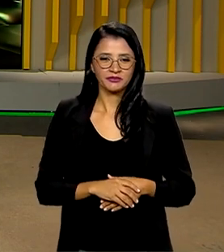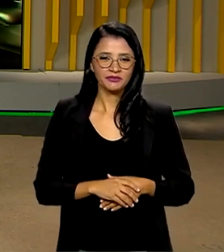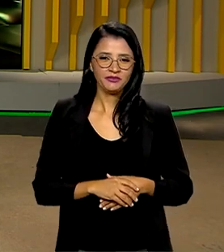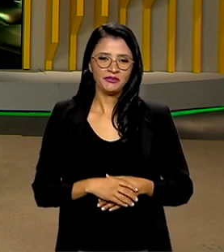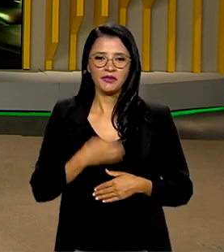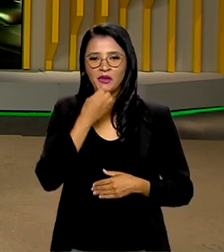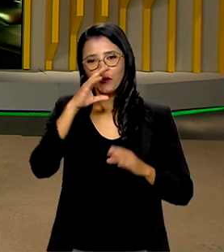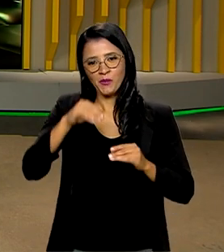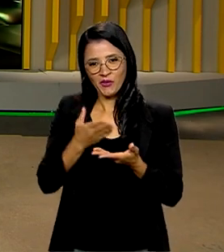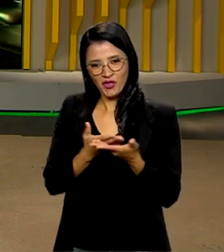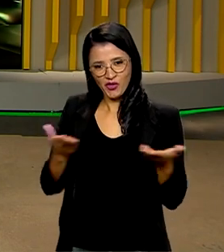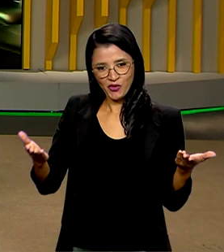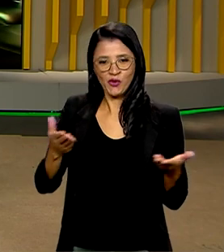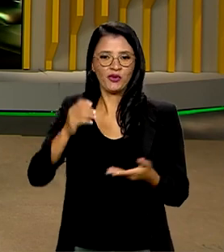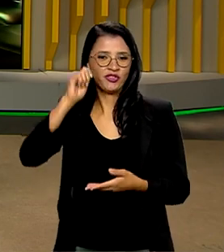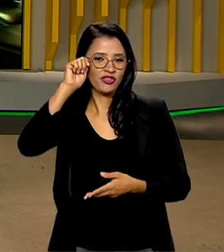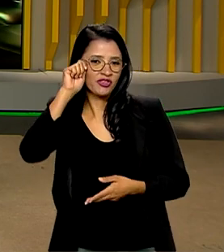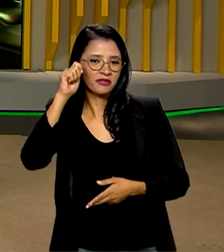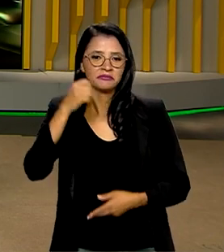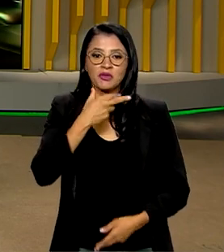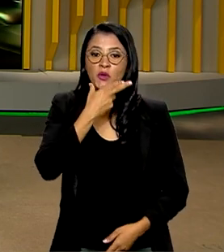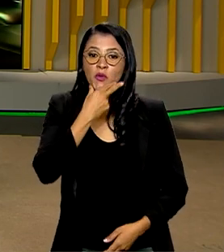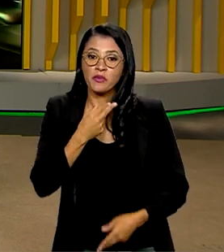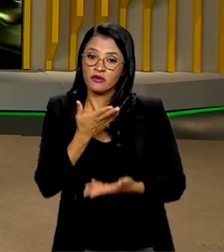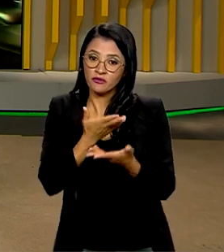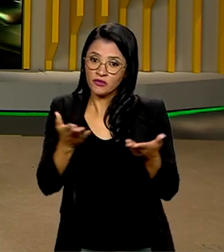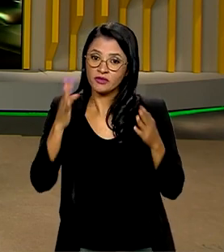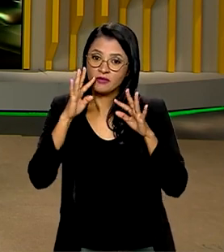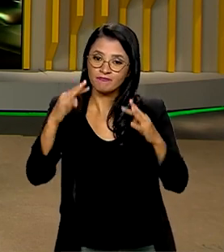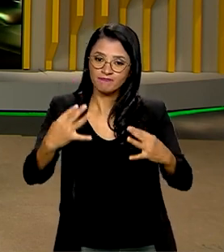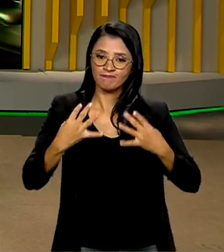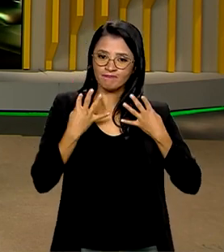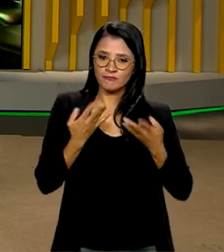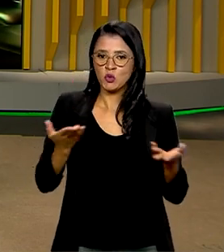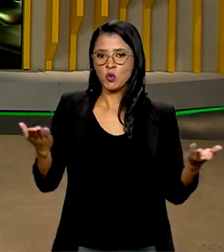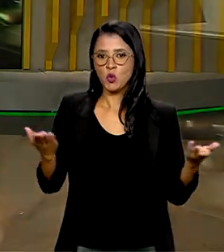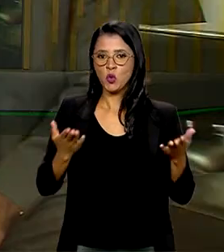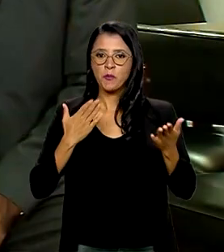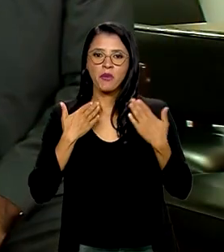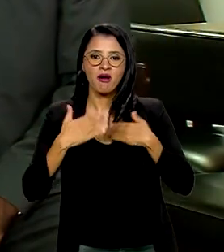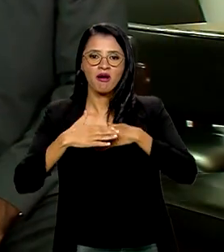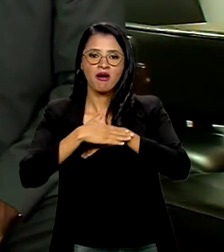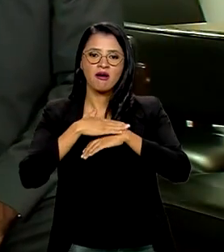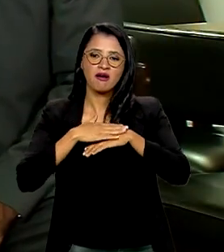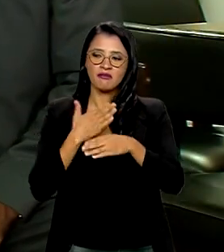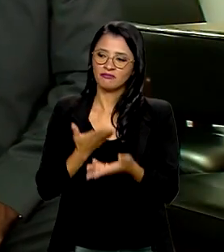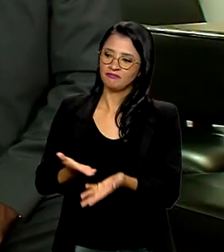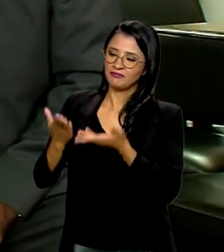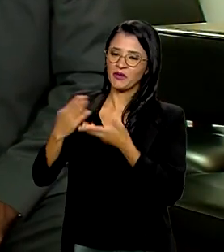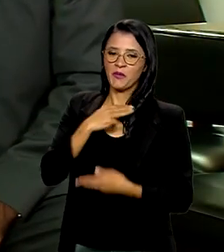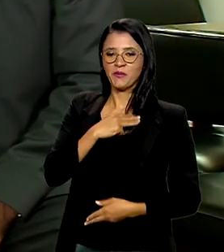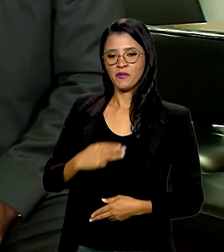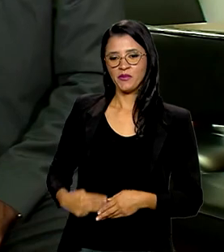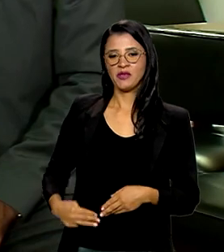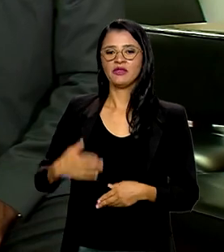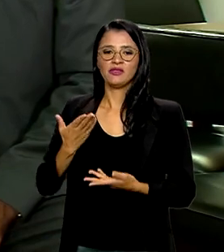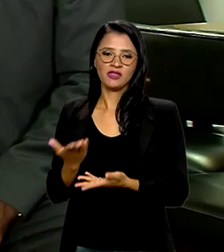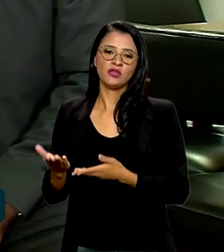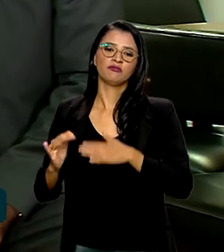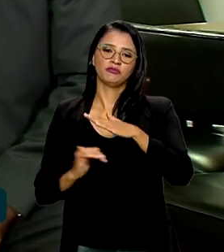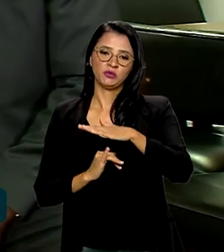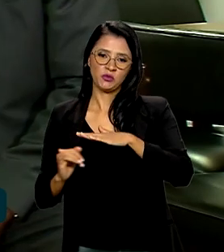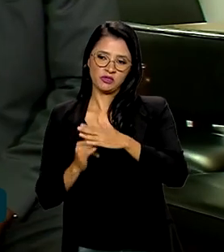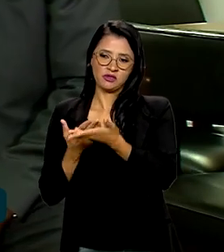Boa noite, Ana, Roberto e a você que nos assiste. Pois é, hoje o nosso bate-papo é com o ministro da Secretaria de Relações Institucionais,